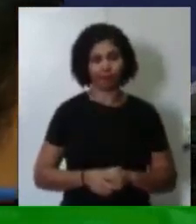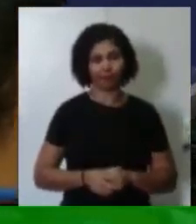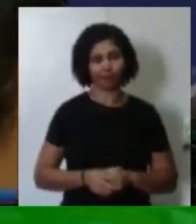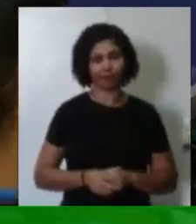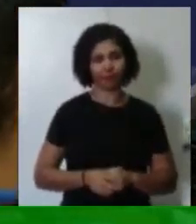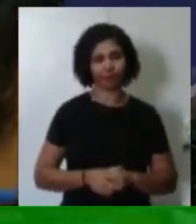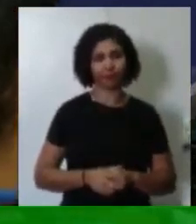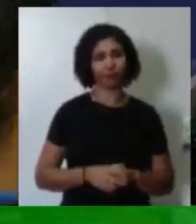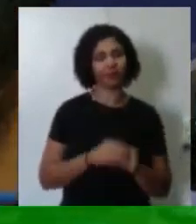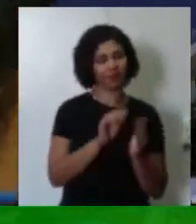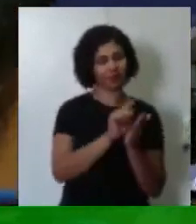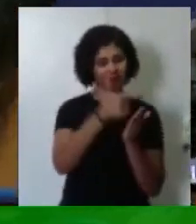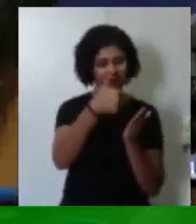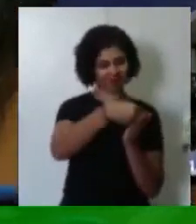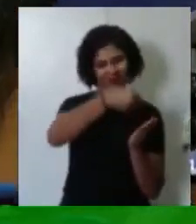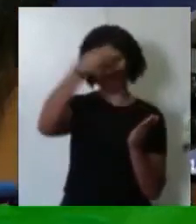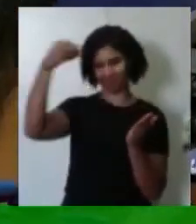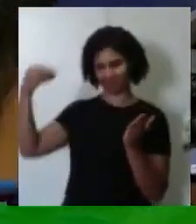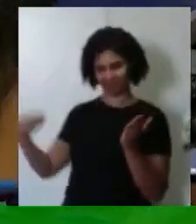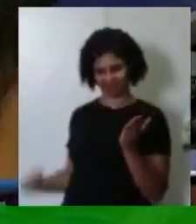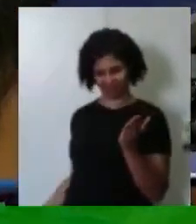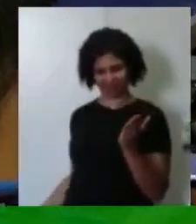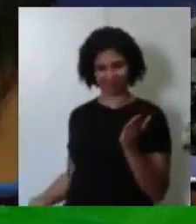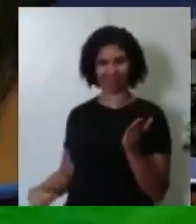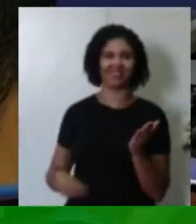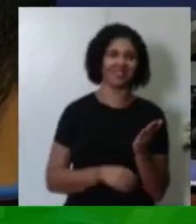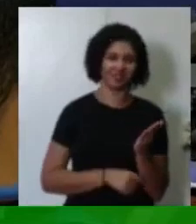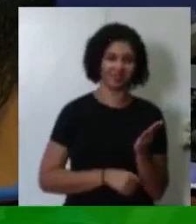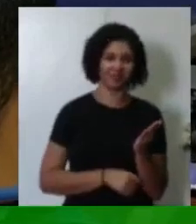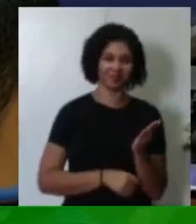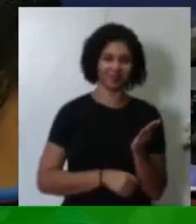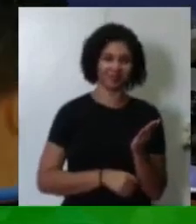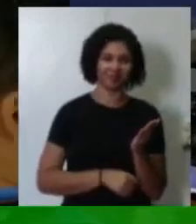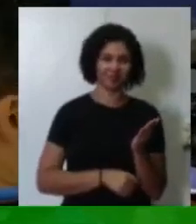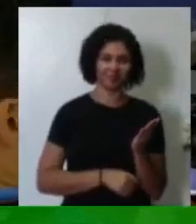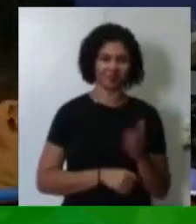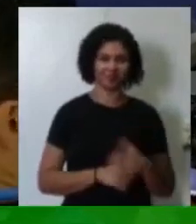deixa eu mudar de página aqui, está acabando, não é? Não se preocupe.